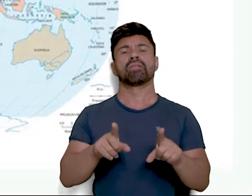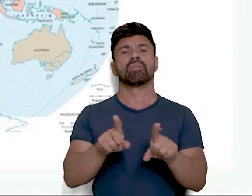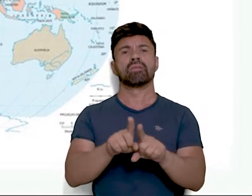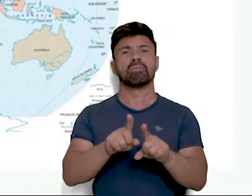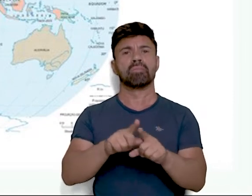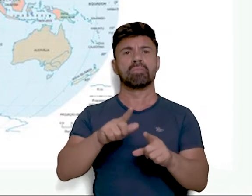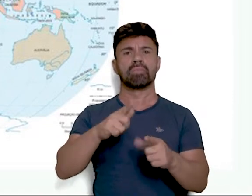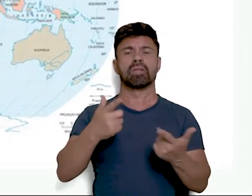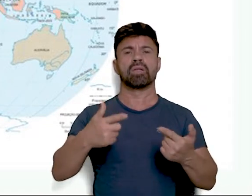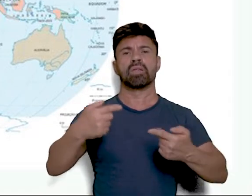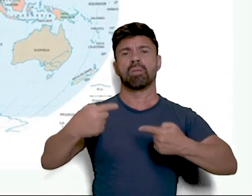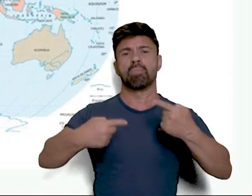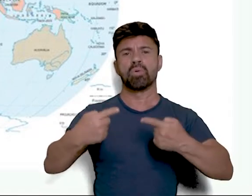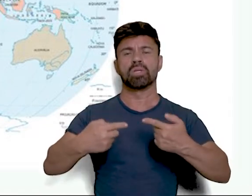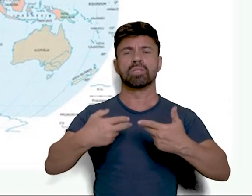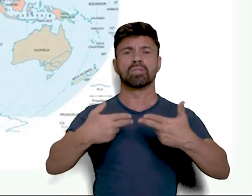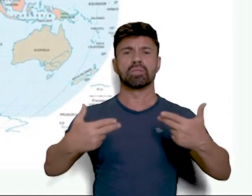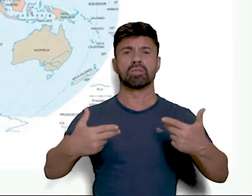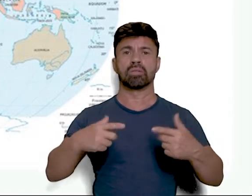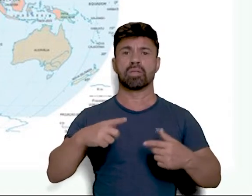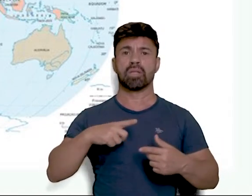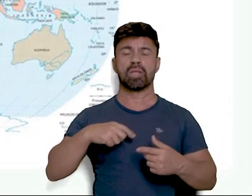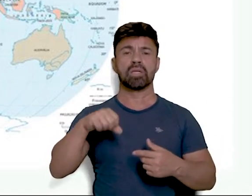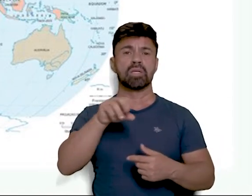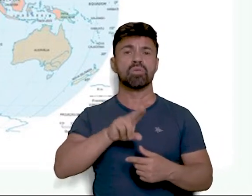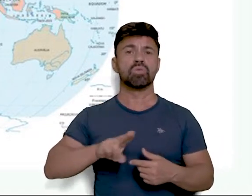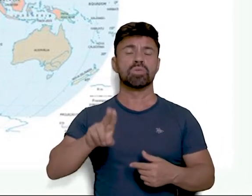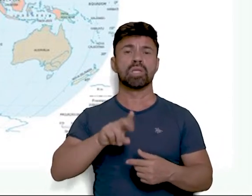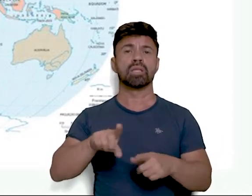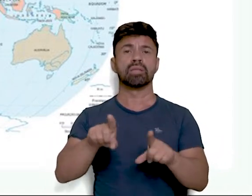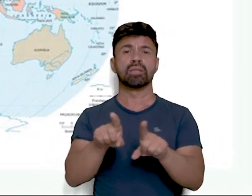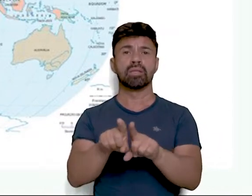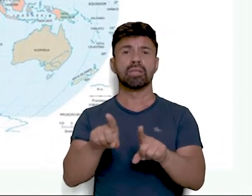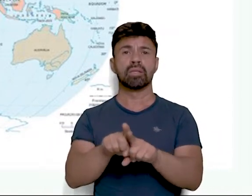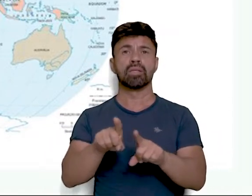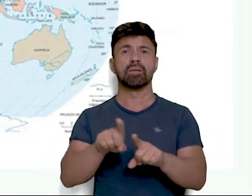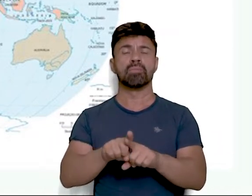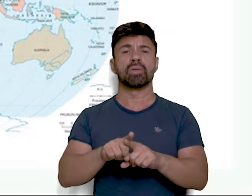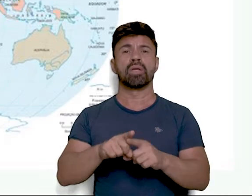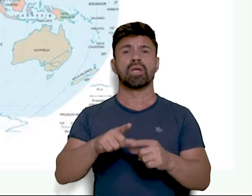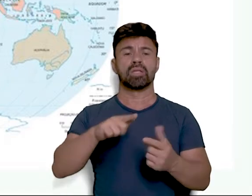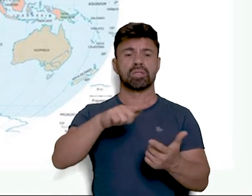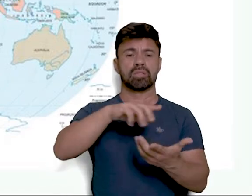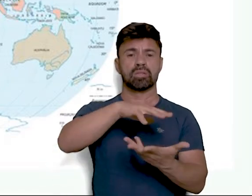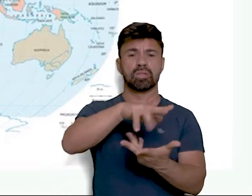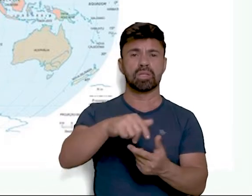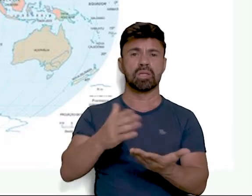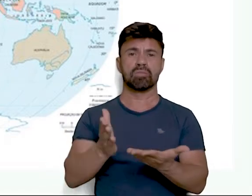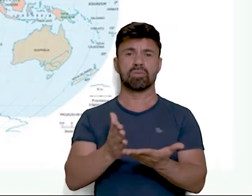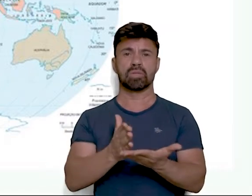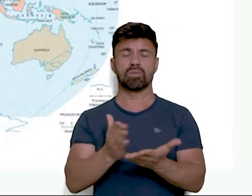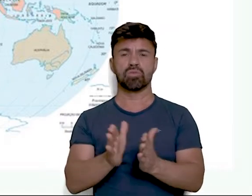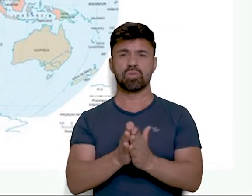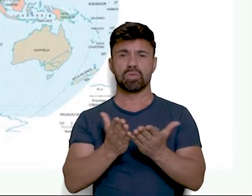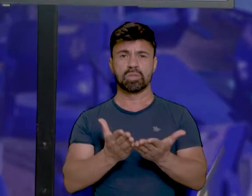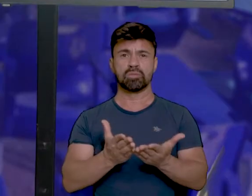geopolítica, na política, e é utilizado também para os livros didáticos de geografia, sexto, nono ano.